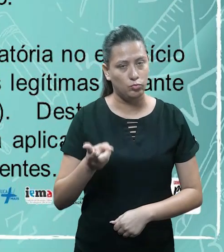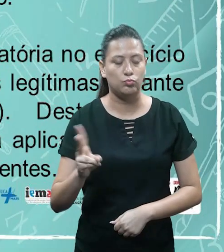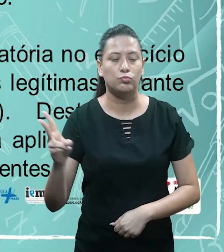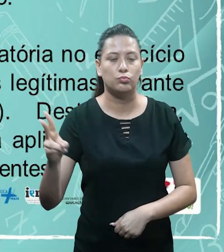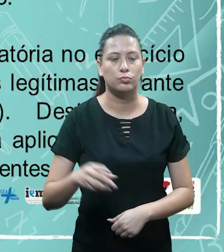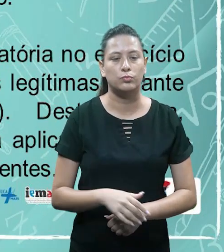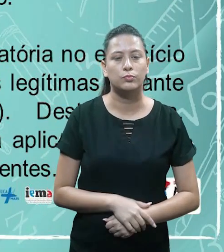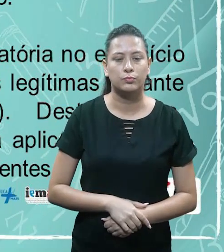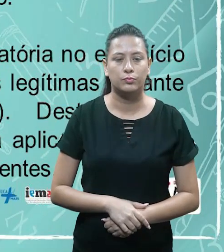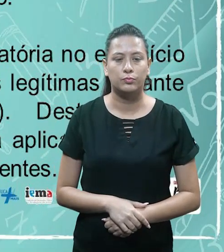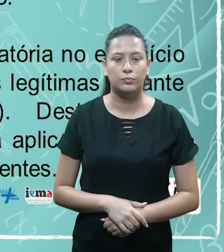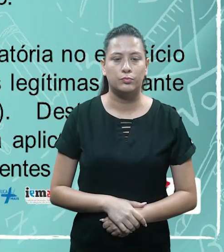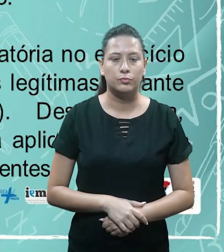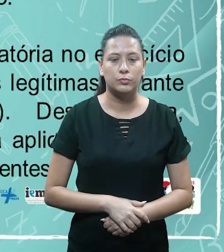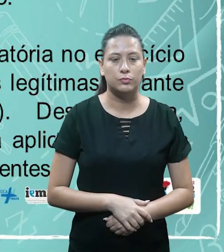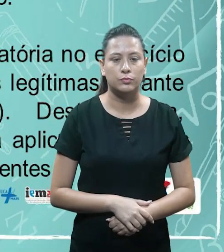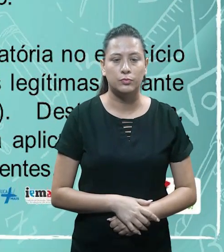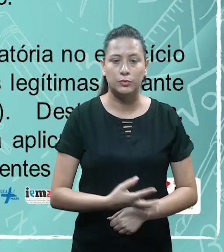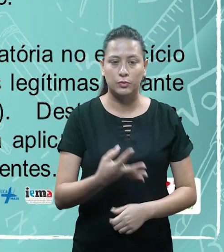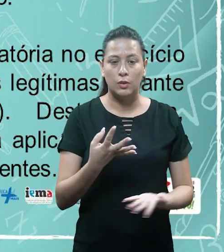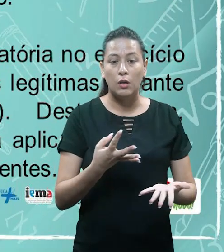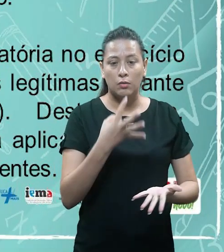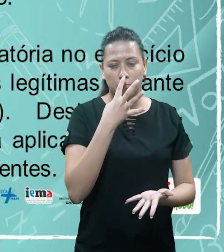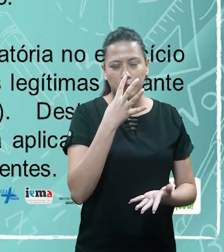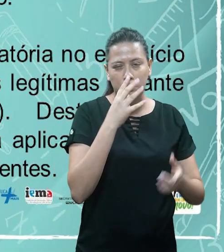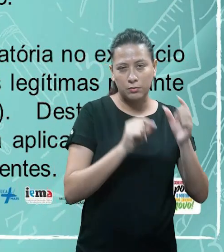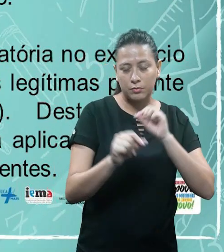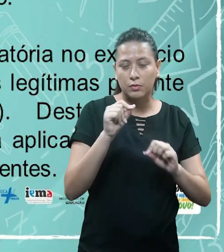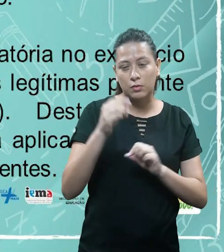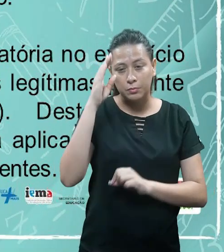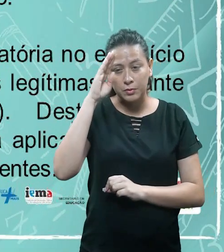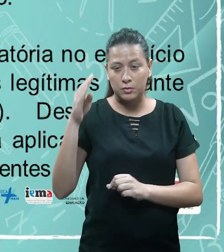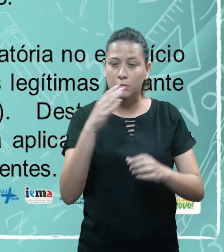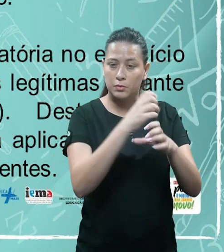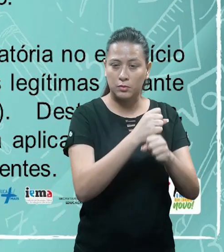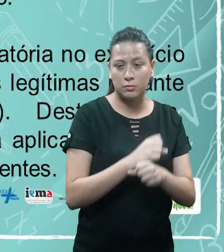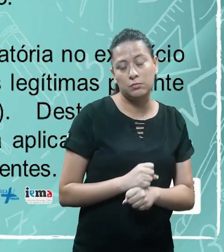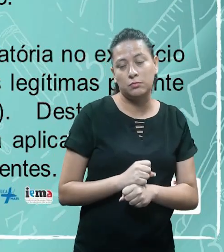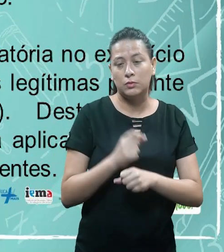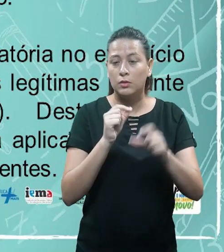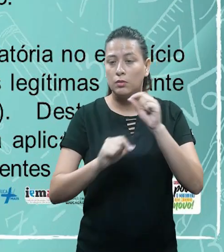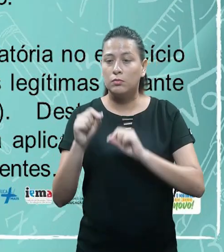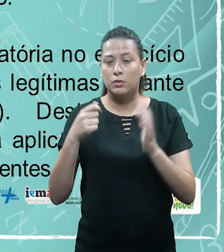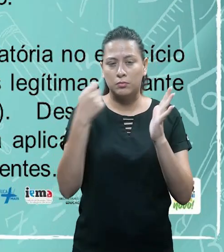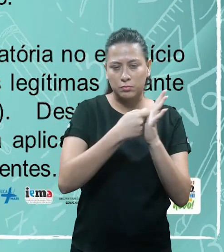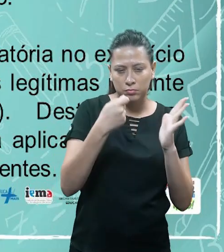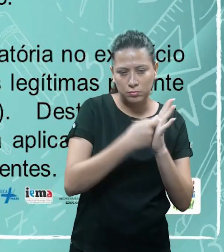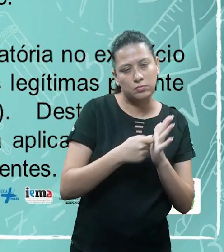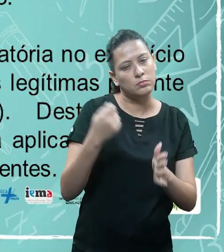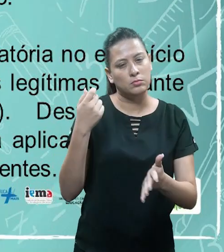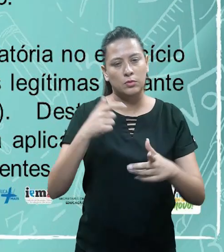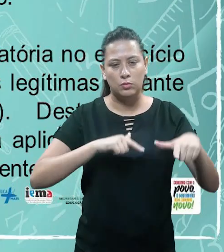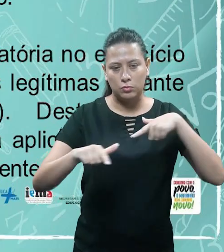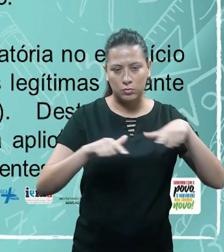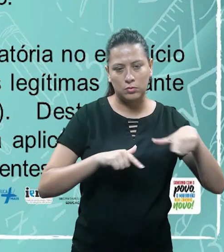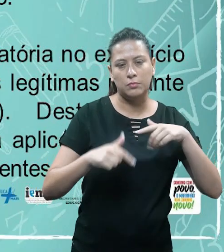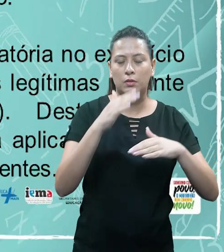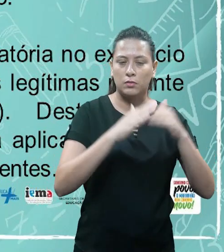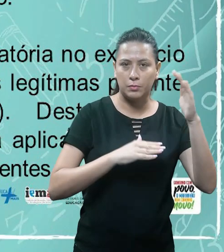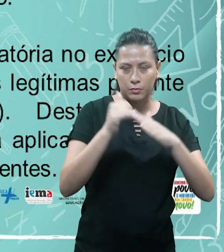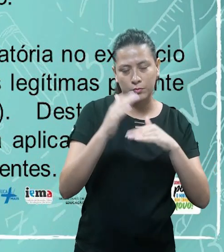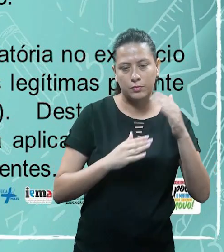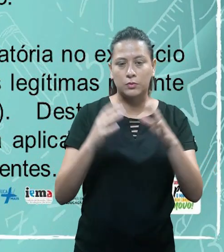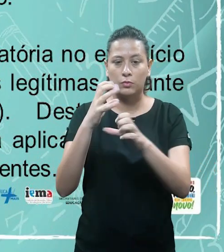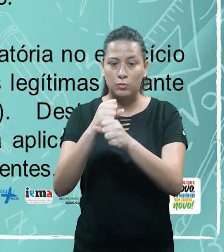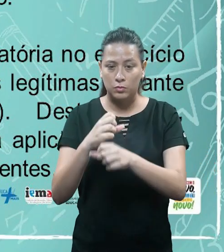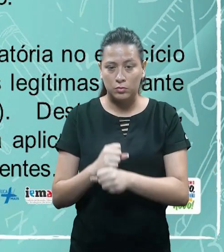e mais, a observância dos princípios contábeis é obrigatória no serviço da profissão contábil e suas diretrizes são consideradas